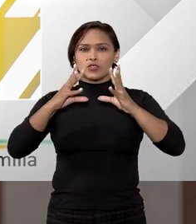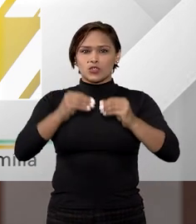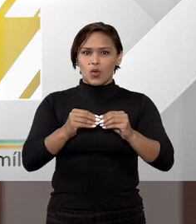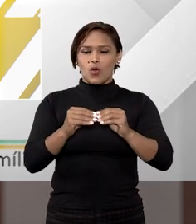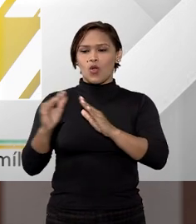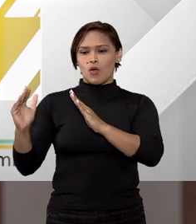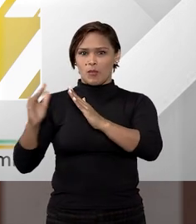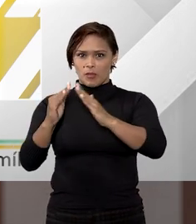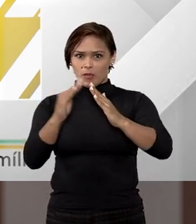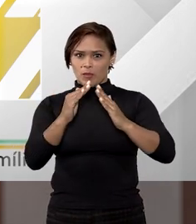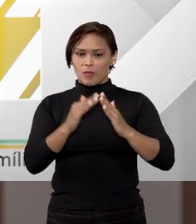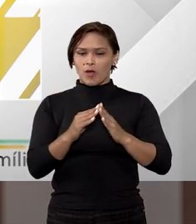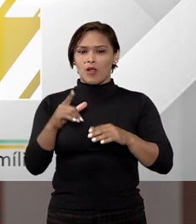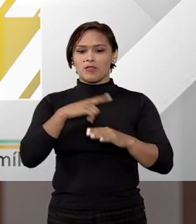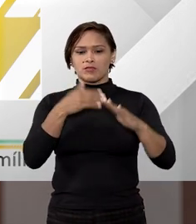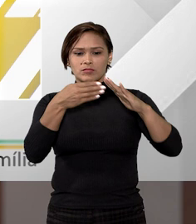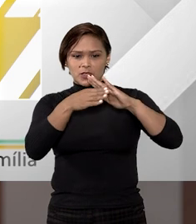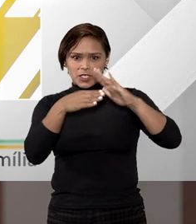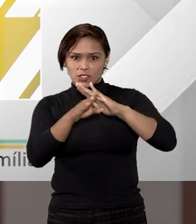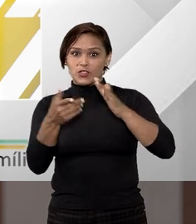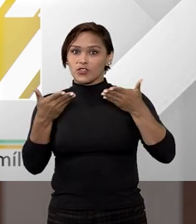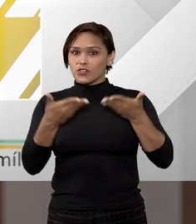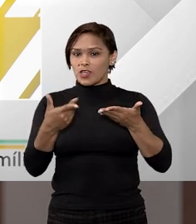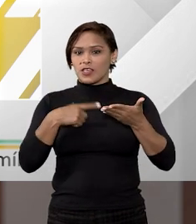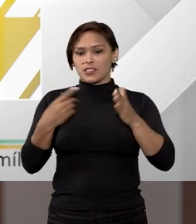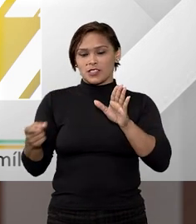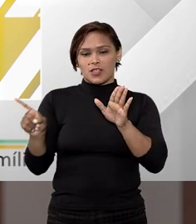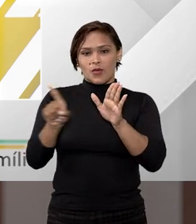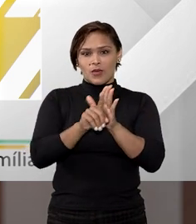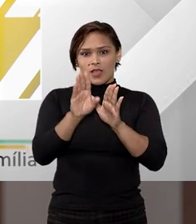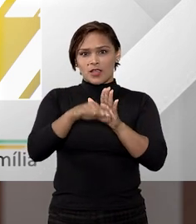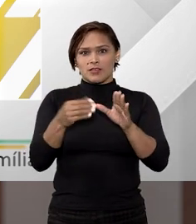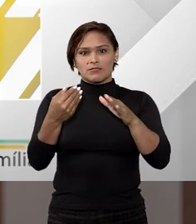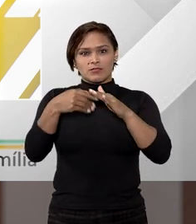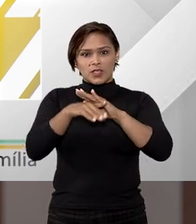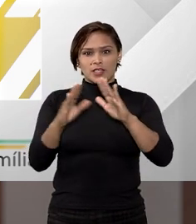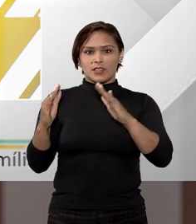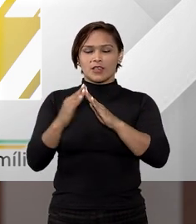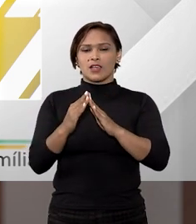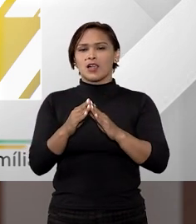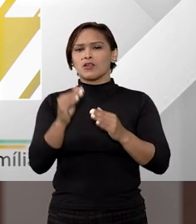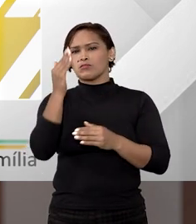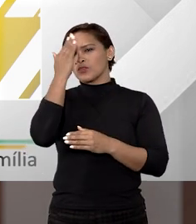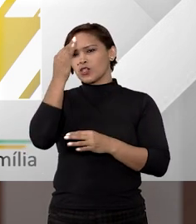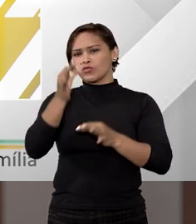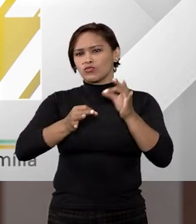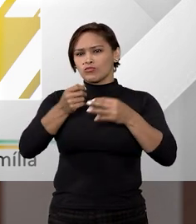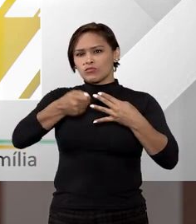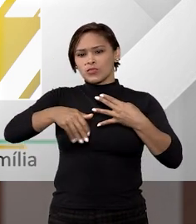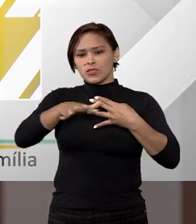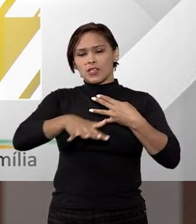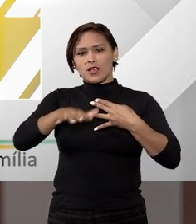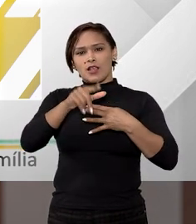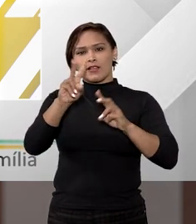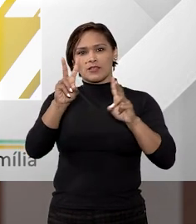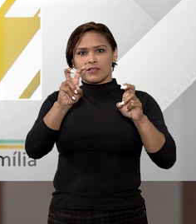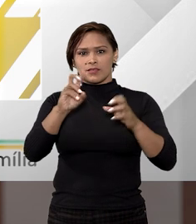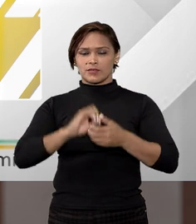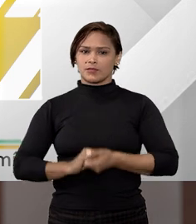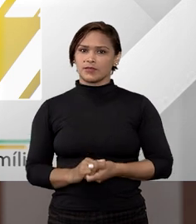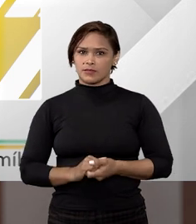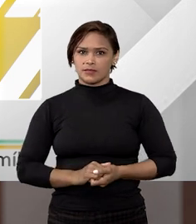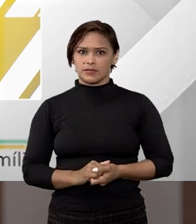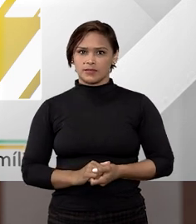os móveis e equipamentos que já estão integrados à residência? Eu gostaria de saber qual o entendimento jurisprudencial sobre esse tema.